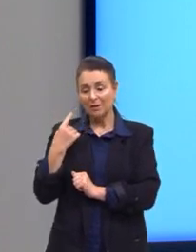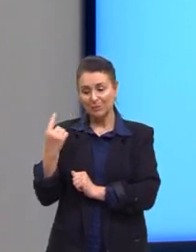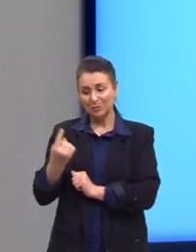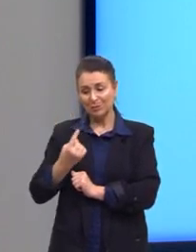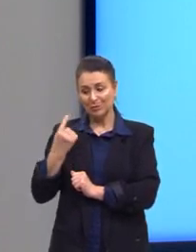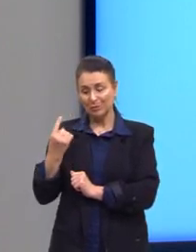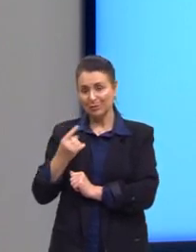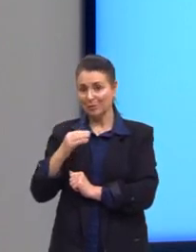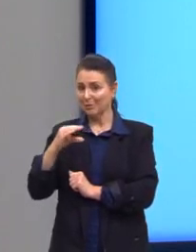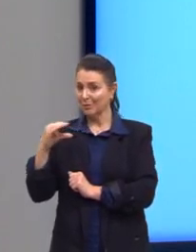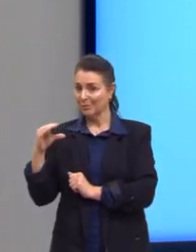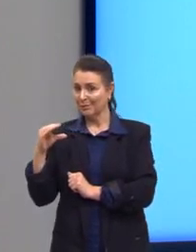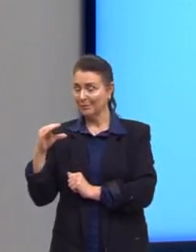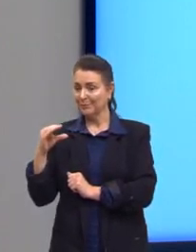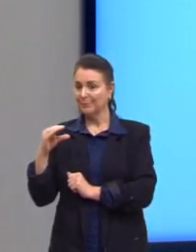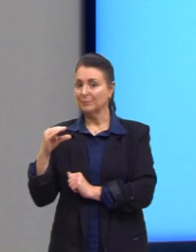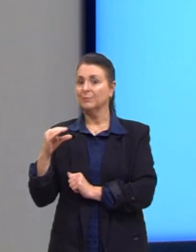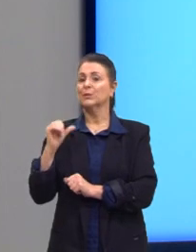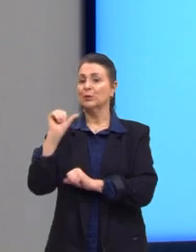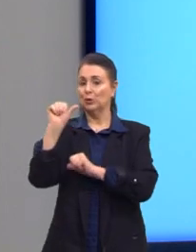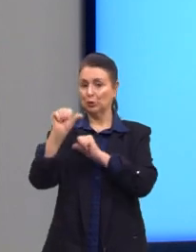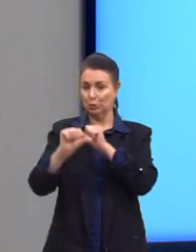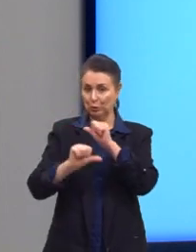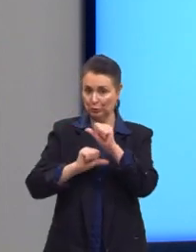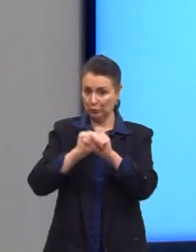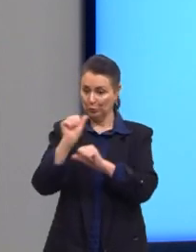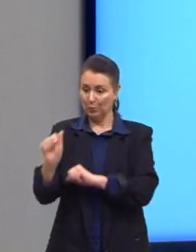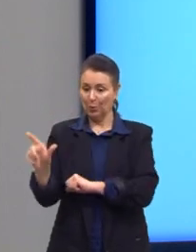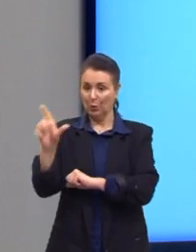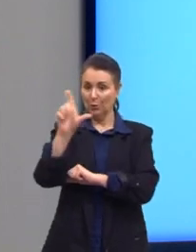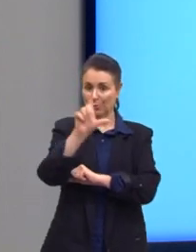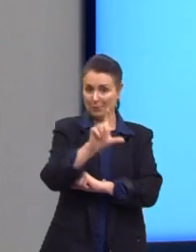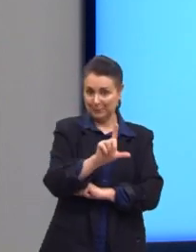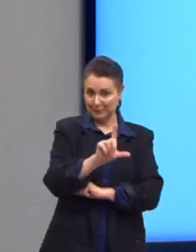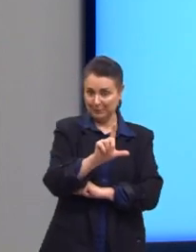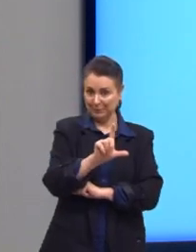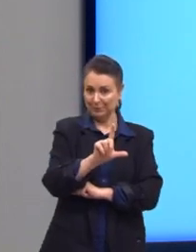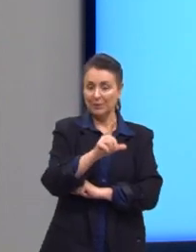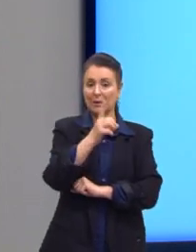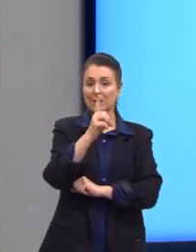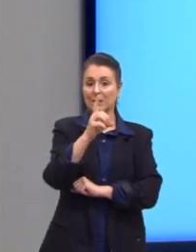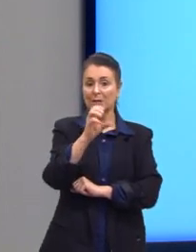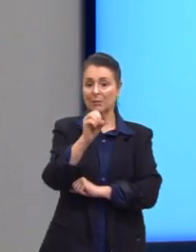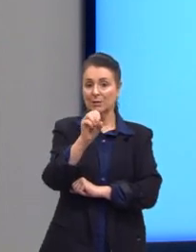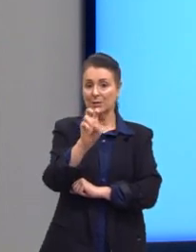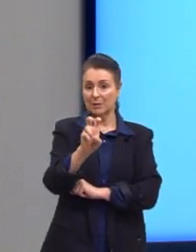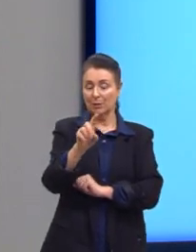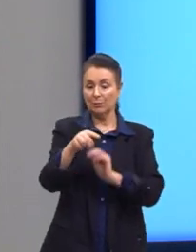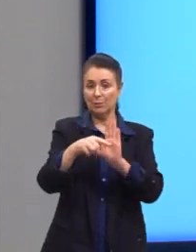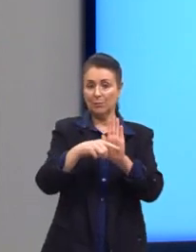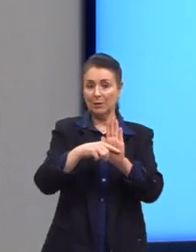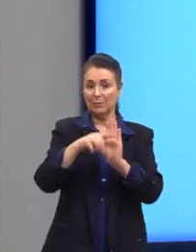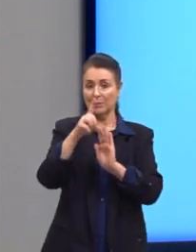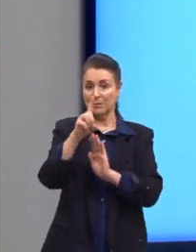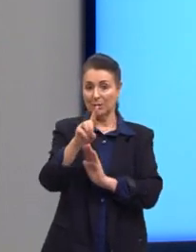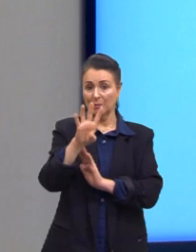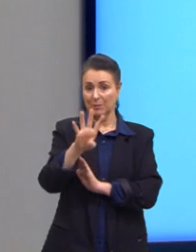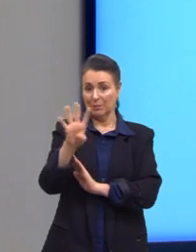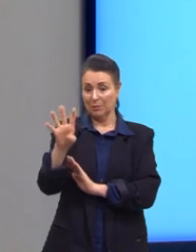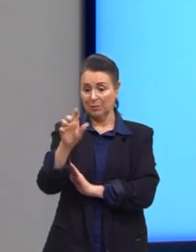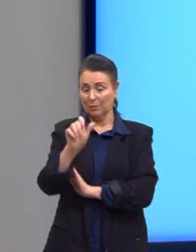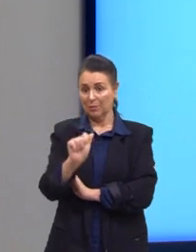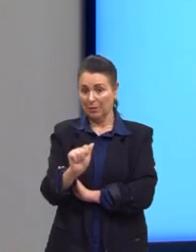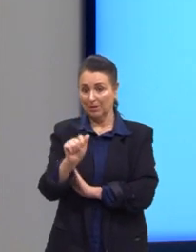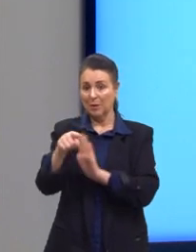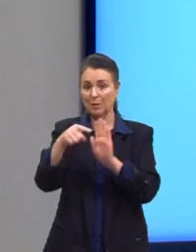c. Passei, então, os termos para o primeiro lado da igualdade. Então, menos 144 a,